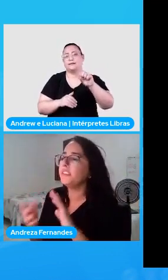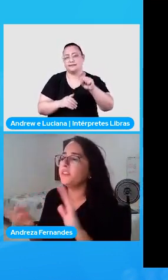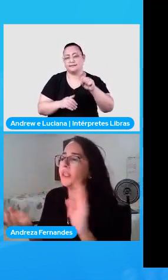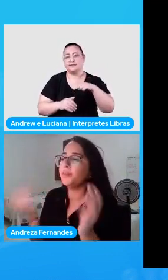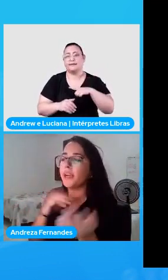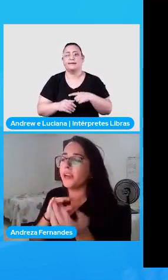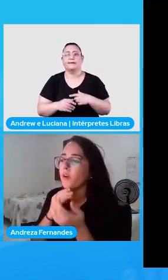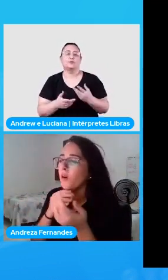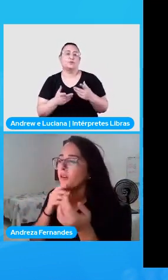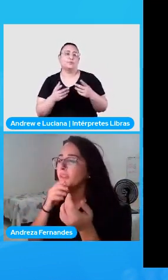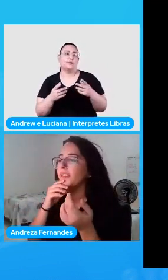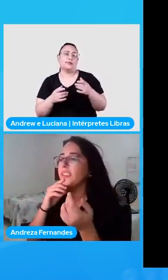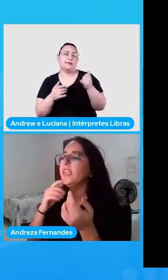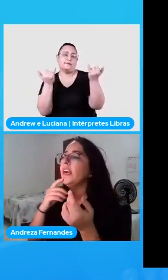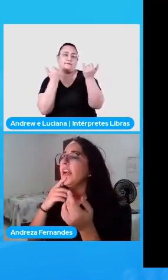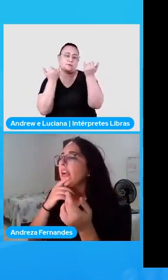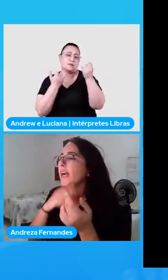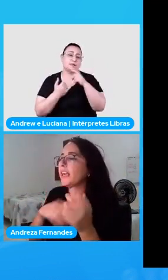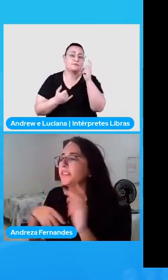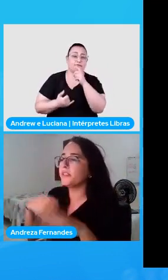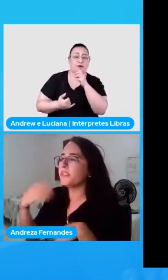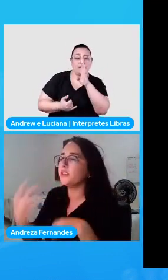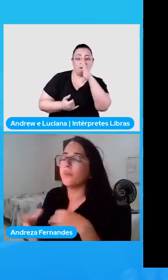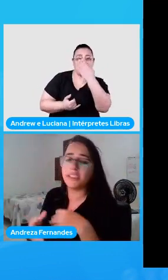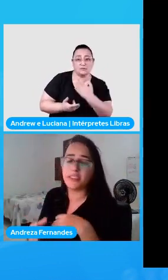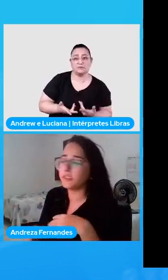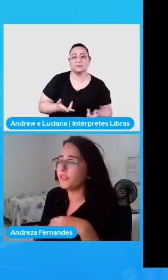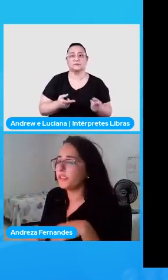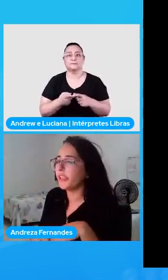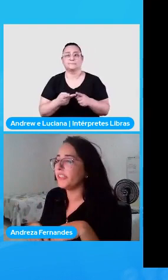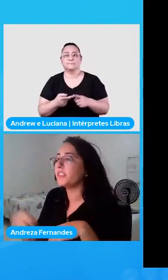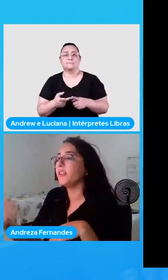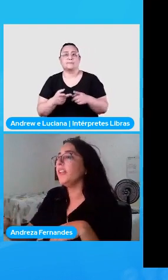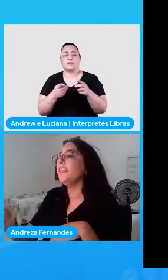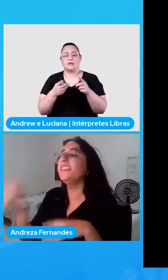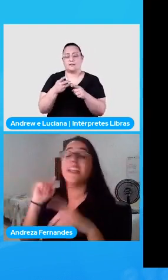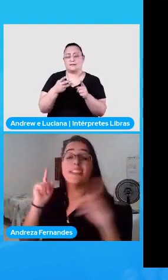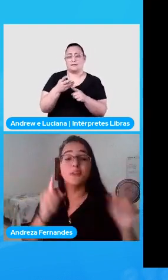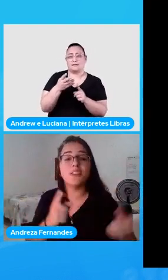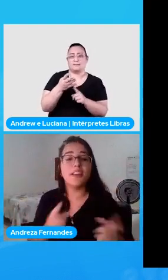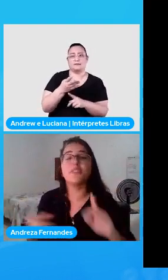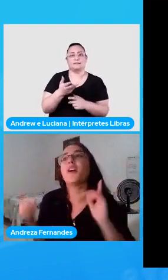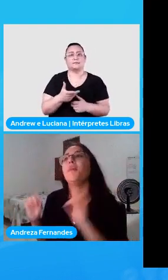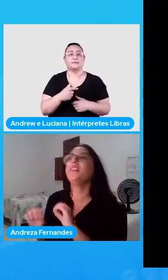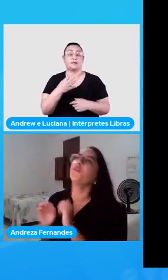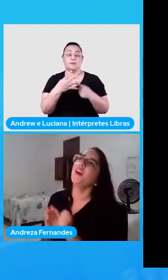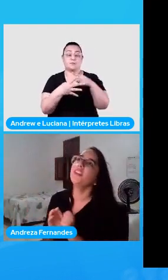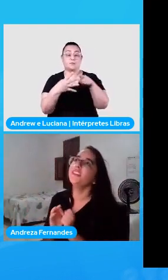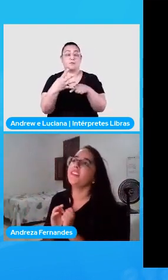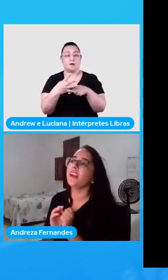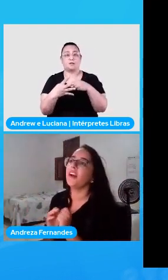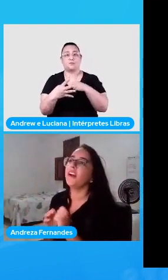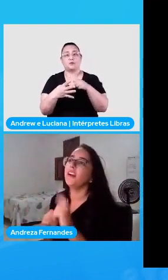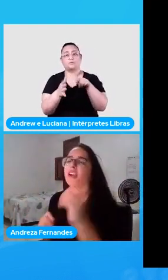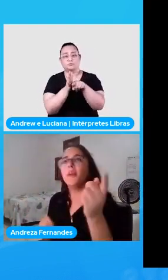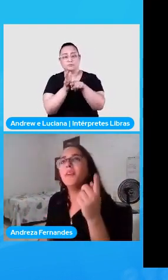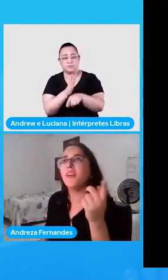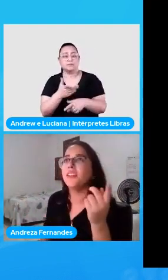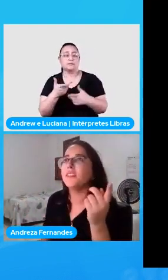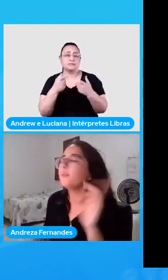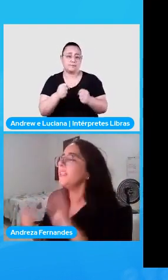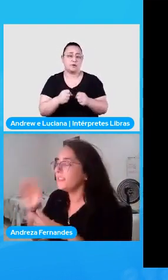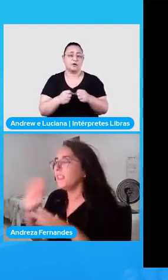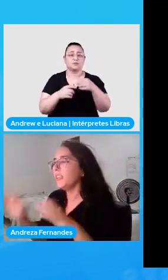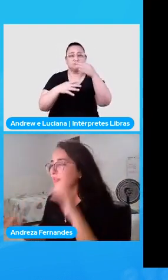o nascentimento para e-commerce, a questão de sumarização de texto, e geração de texto, eu acabei não falando direto, acabei